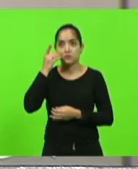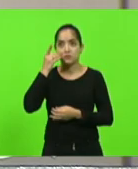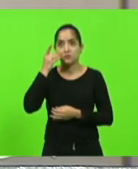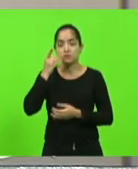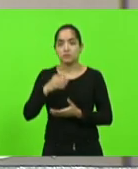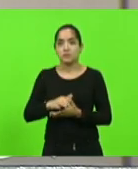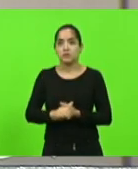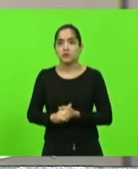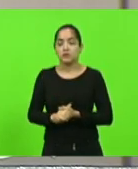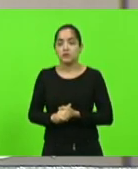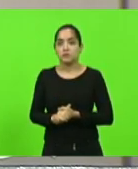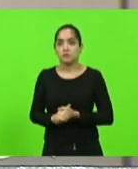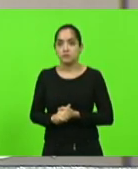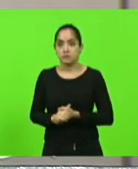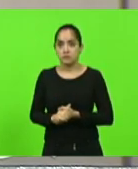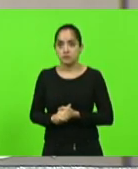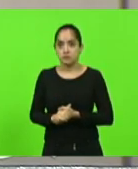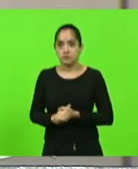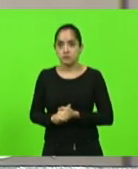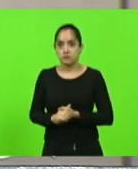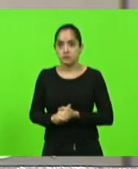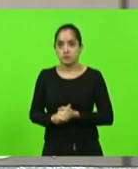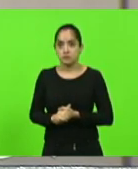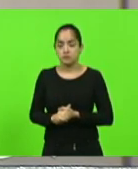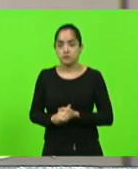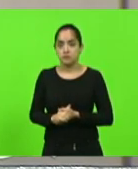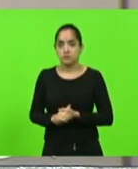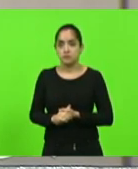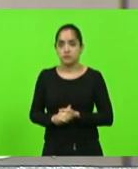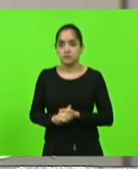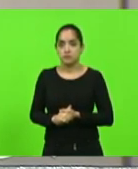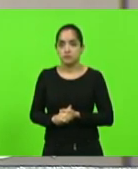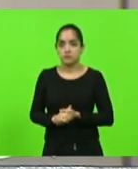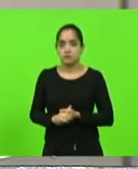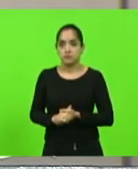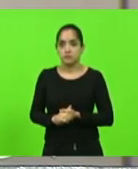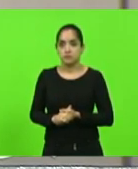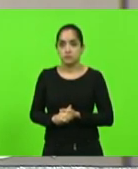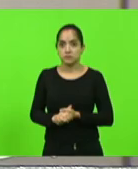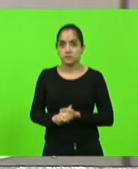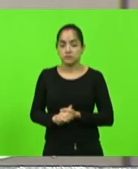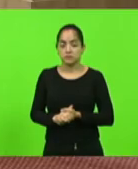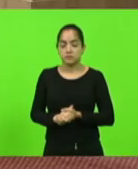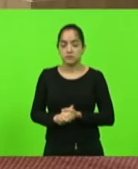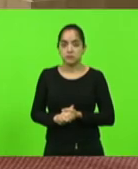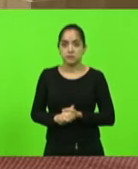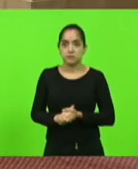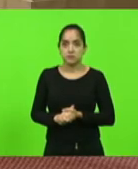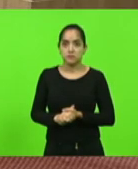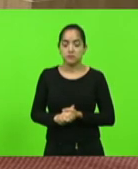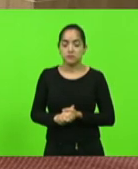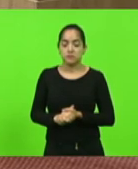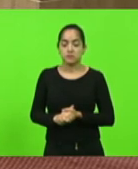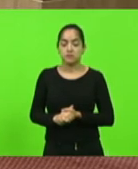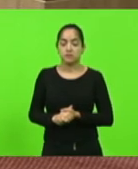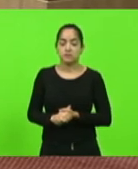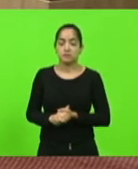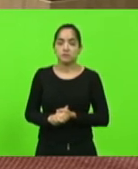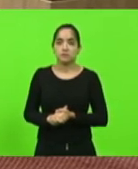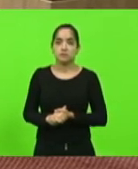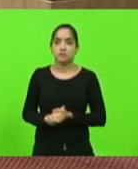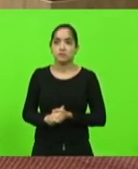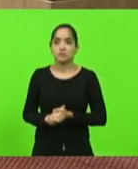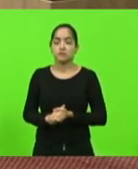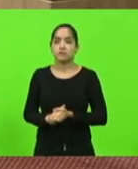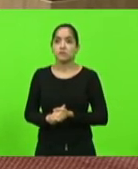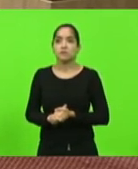Deputado, terás dez minutos. Presidente, só a questão de ordem? Pois não, deputada Luciana. Eu